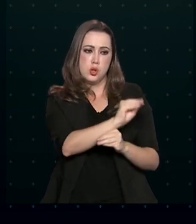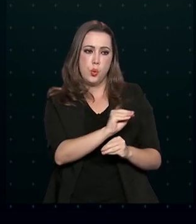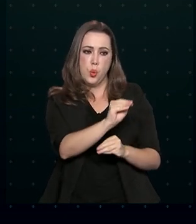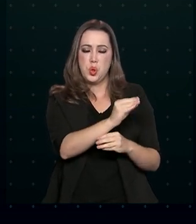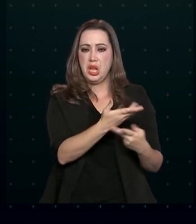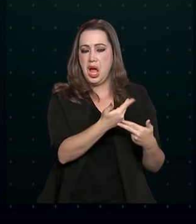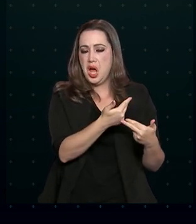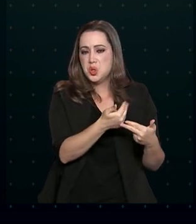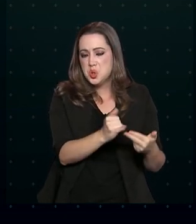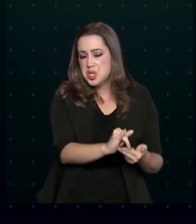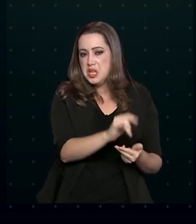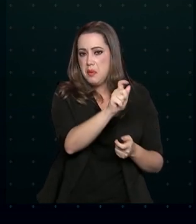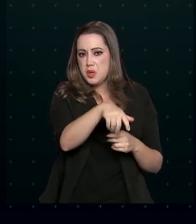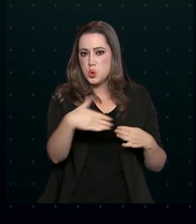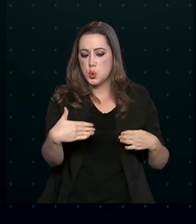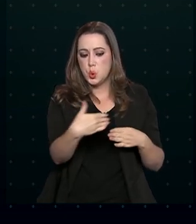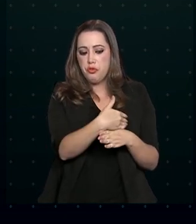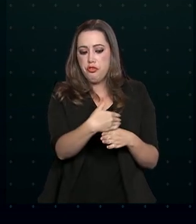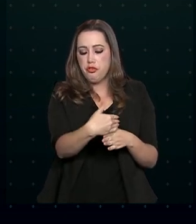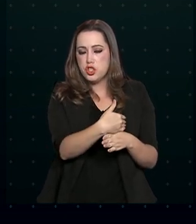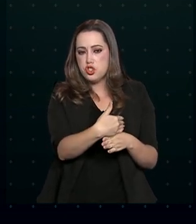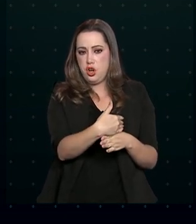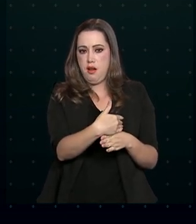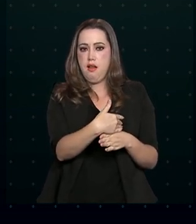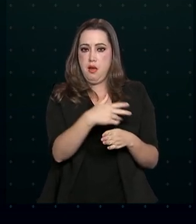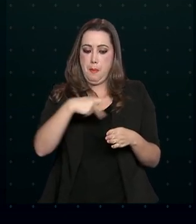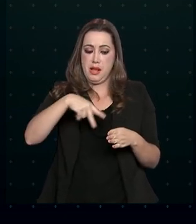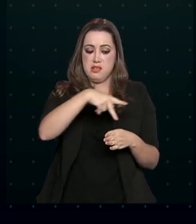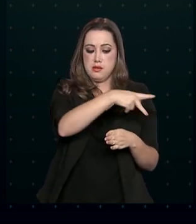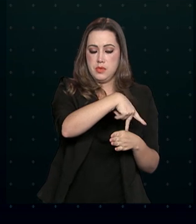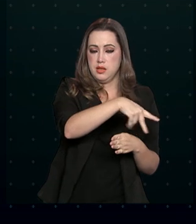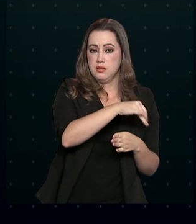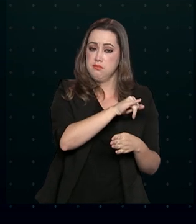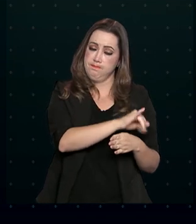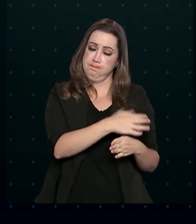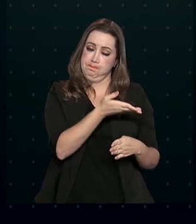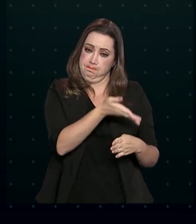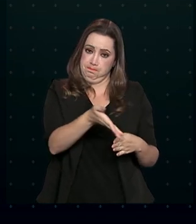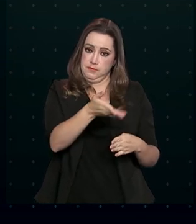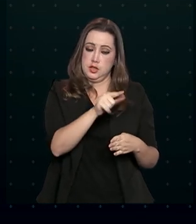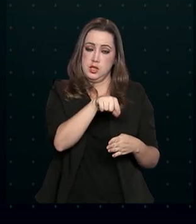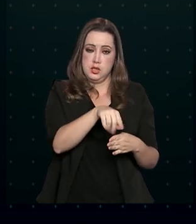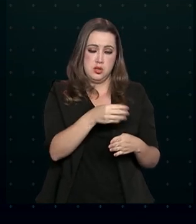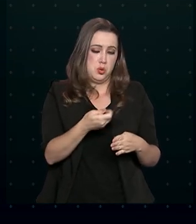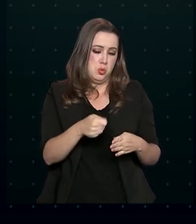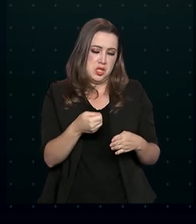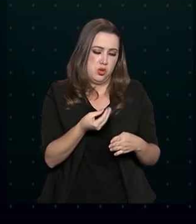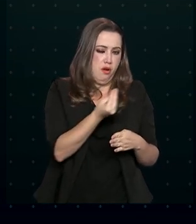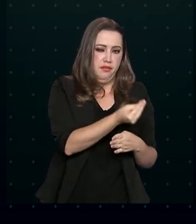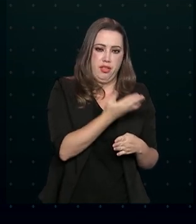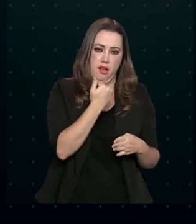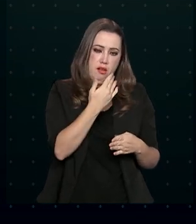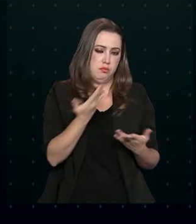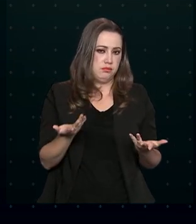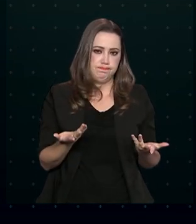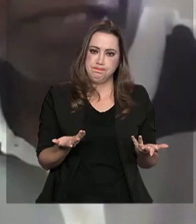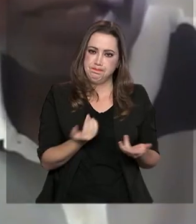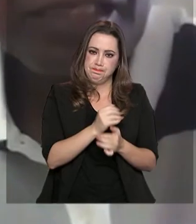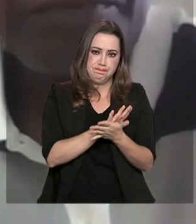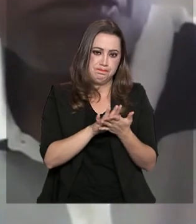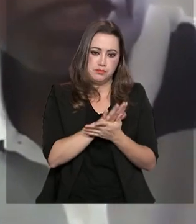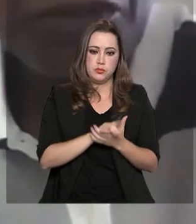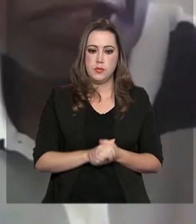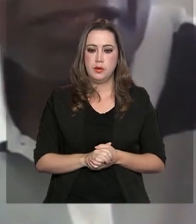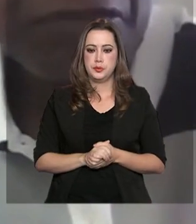material aos passageiros, como hospedagem e alimentação, se a suspensão do voo for por causa do fechamento de fronteira.